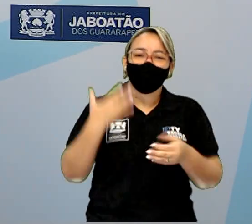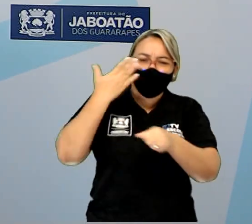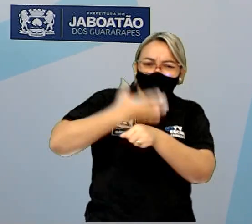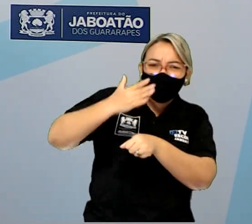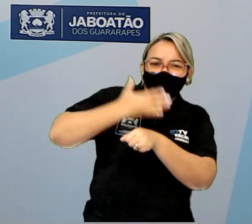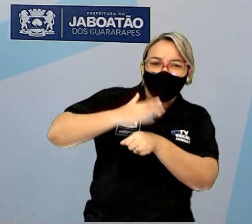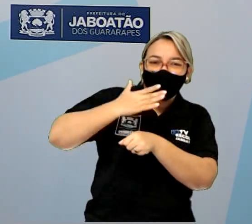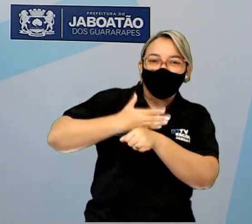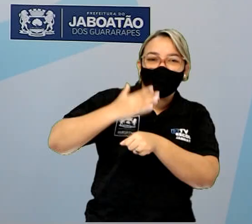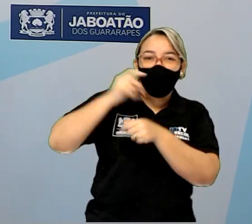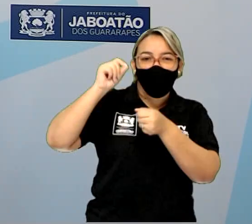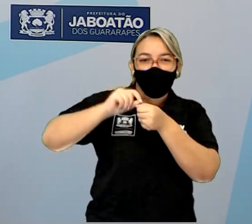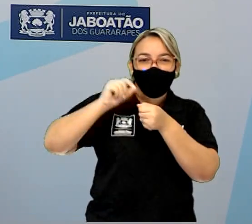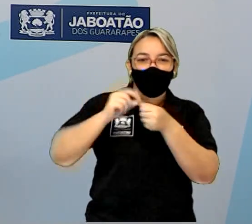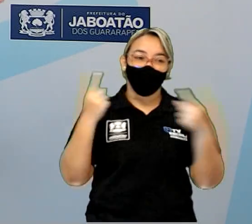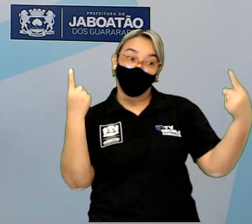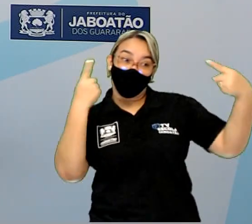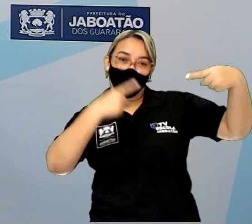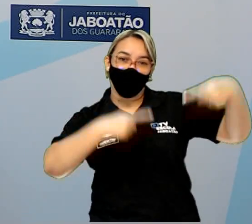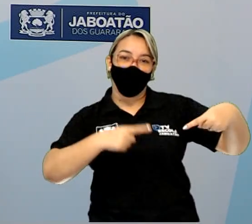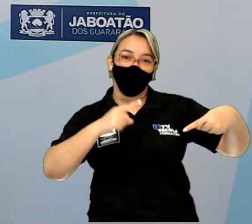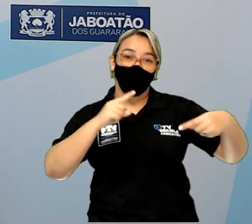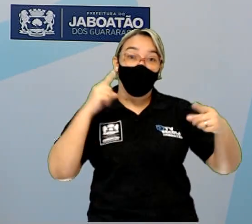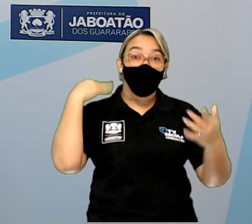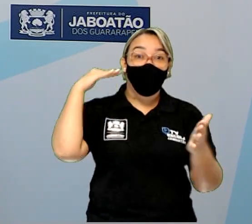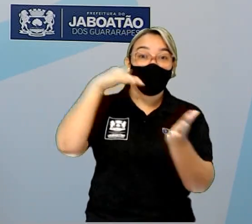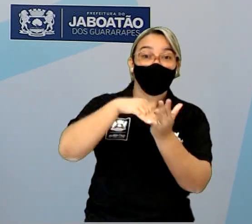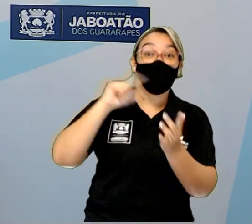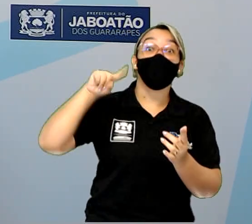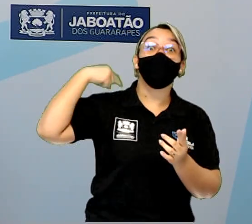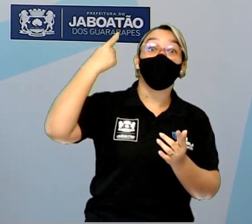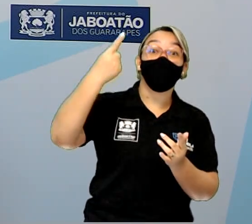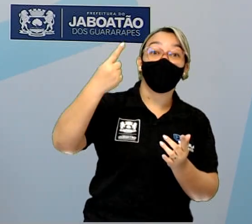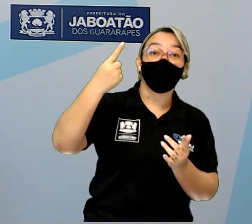treina aí, faz o desafio e até a próxima aula!